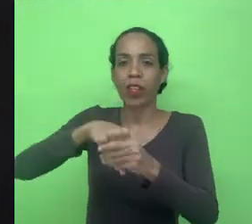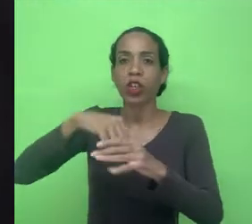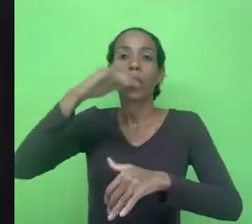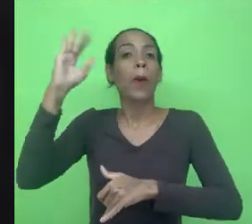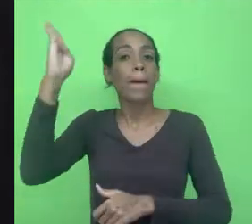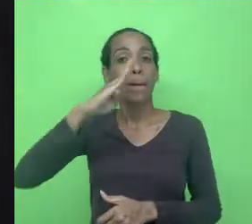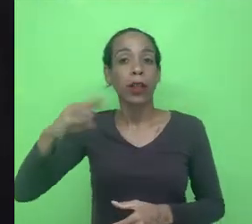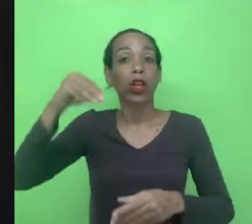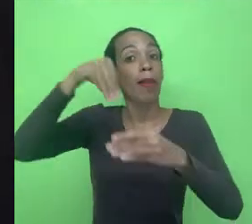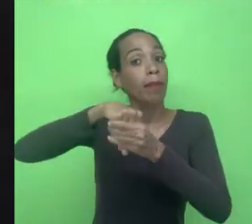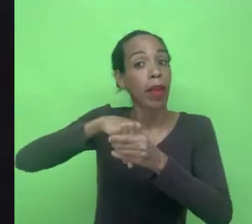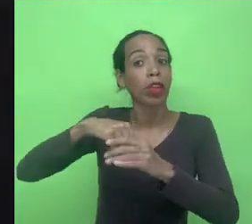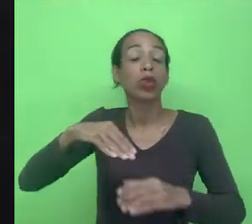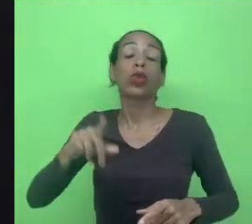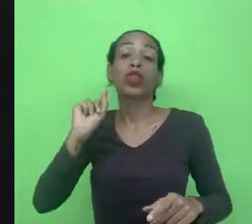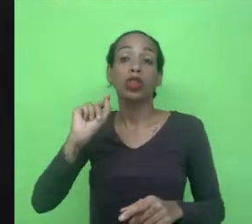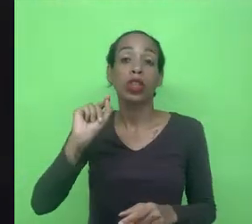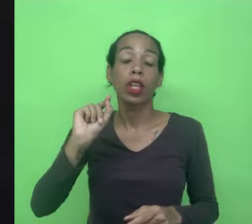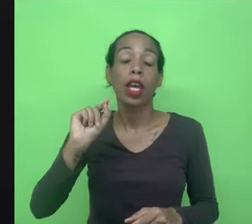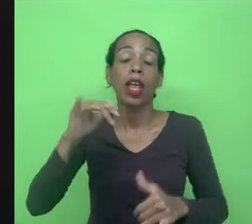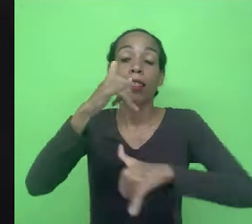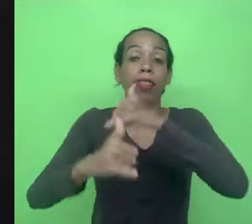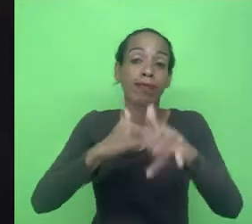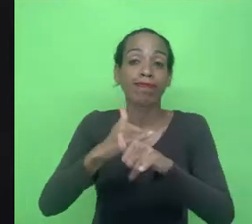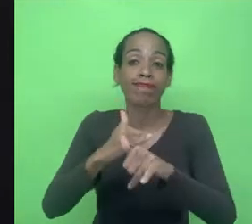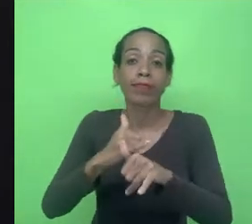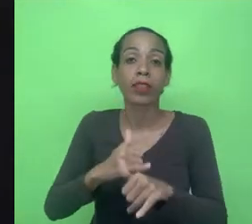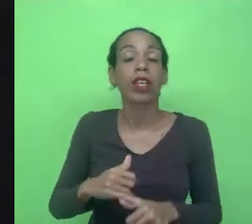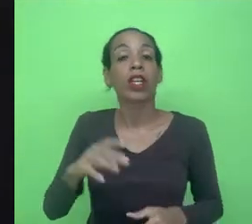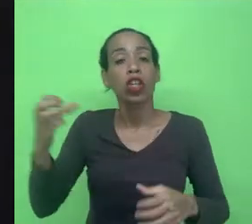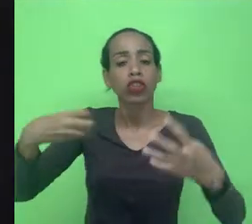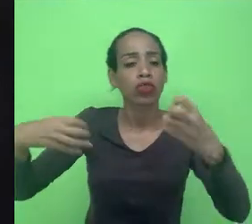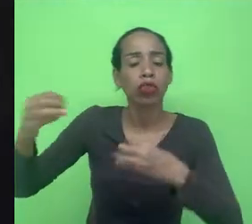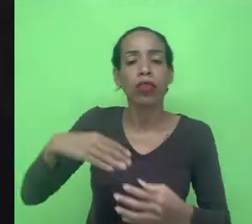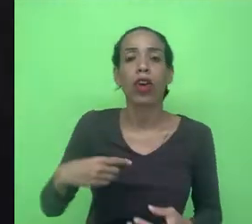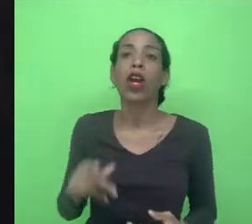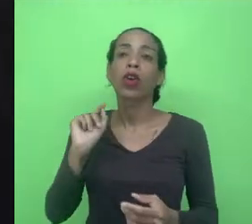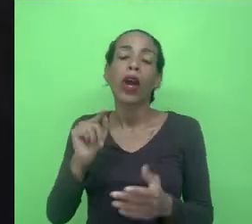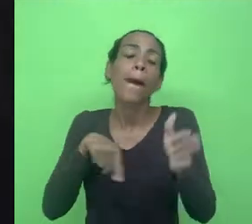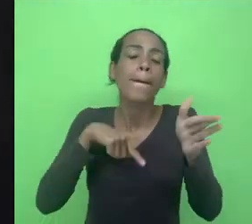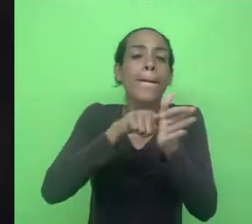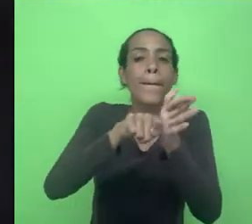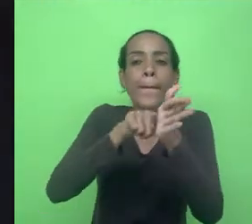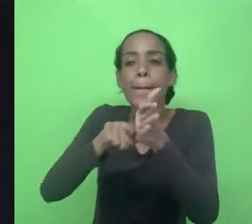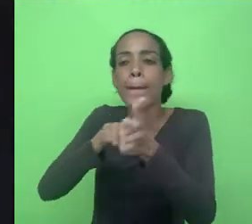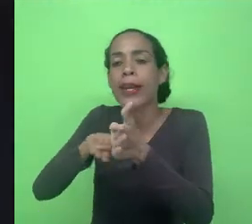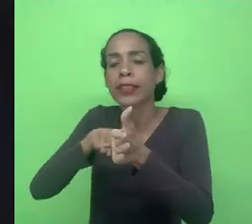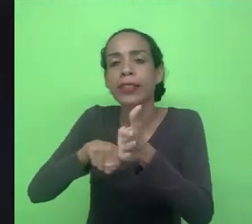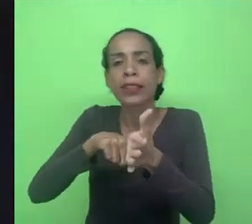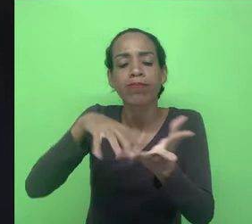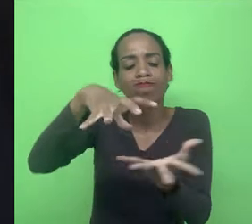da cybercultura. E, como o Fábio disse, eu pesquiso a relação entre os movimentos de